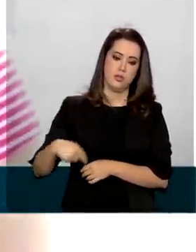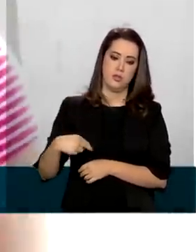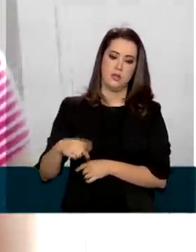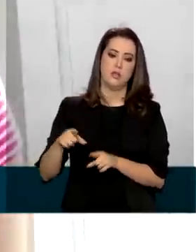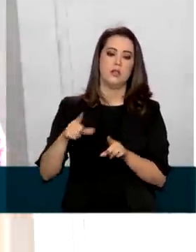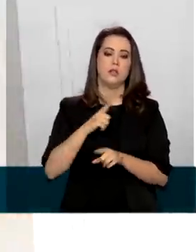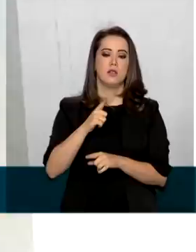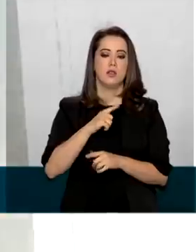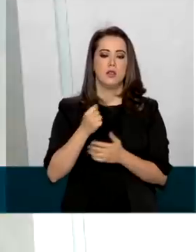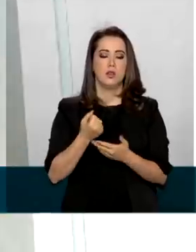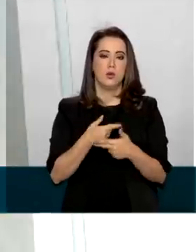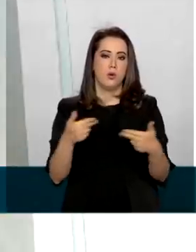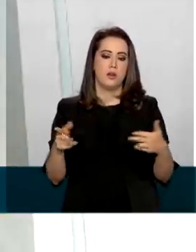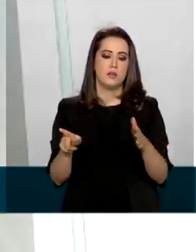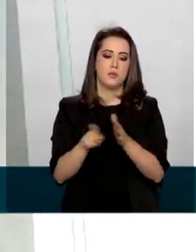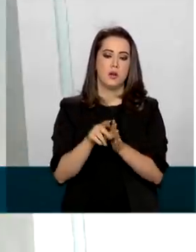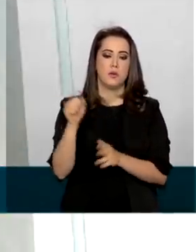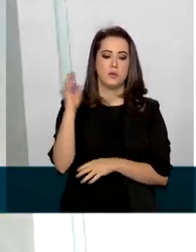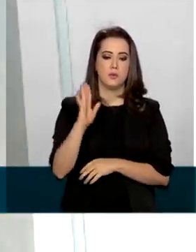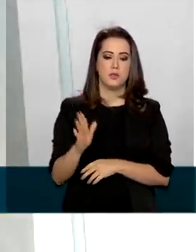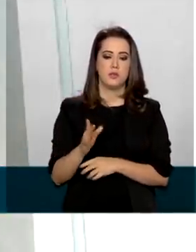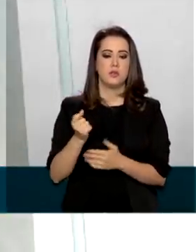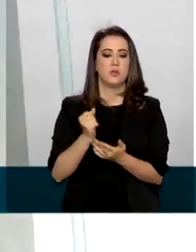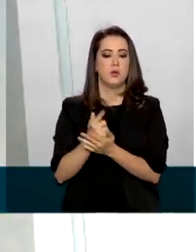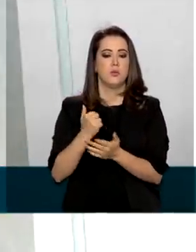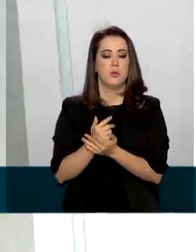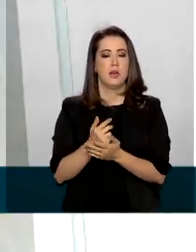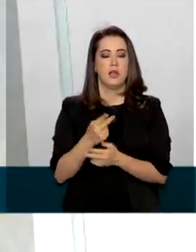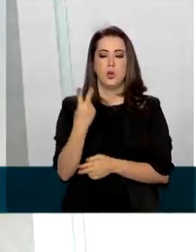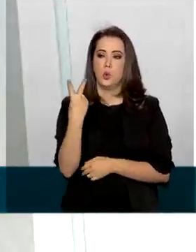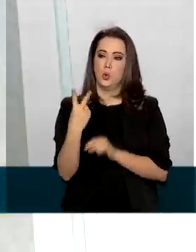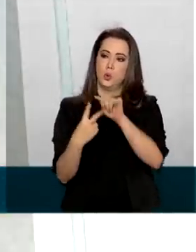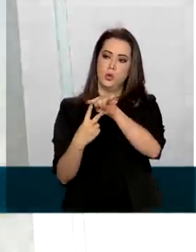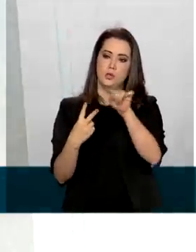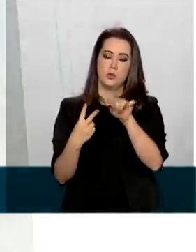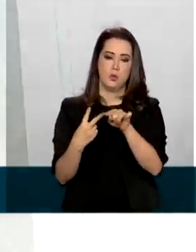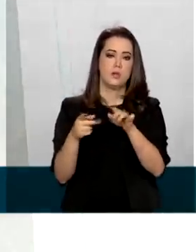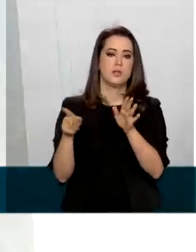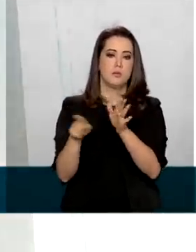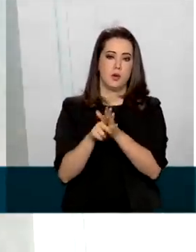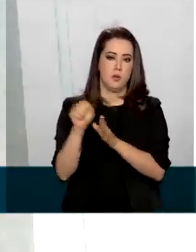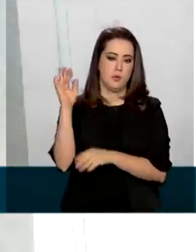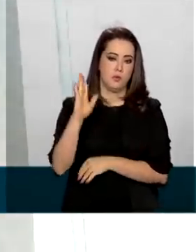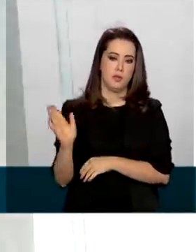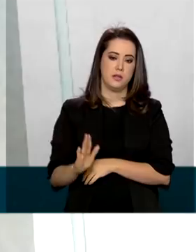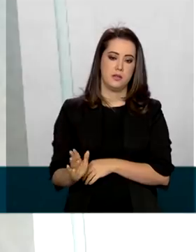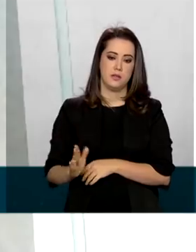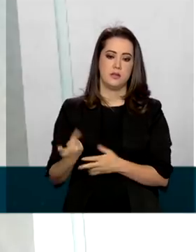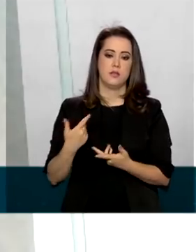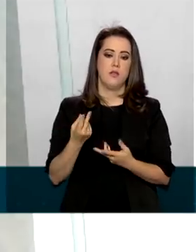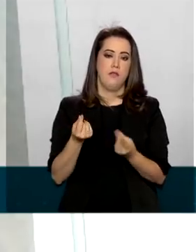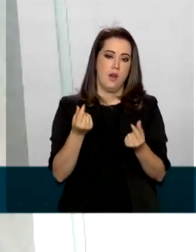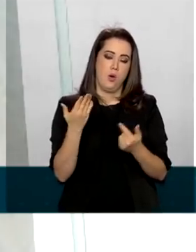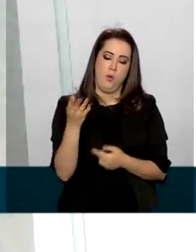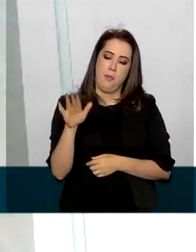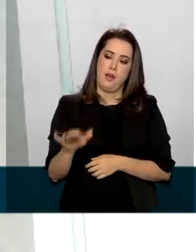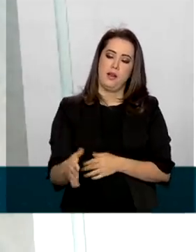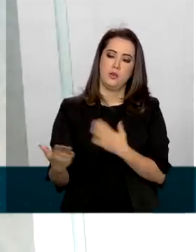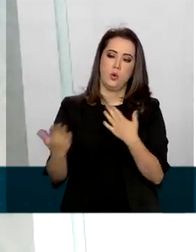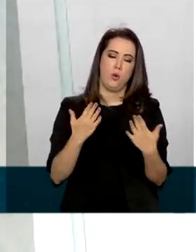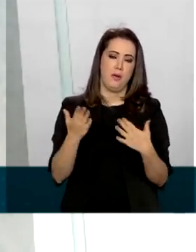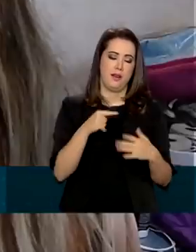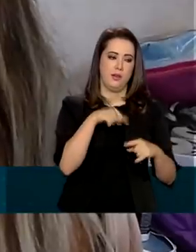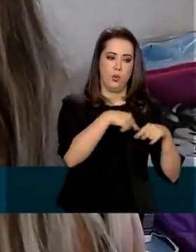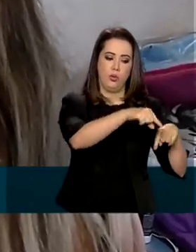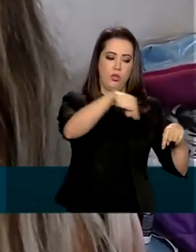nacionais. Eu comprei dois produtos nacionais, uma base e BB Cream com cupom de desconto. Saiu muito mais barato do que comprar perto da